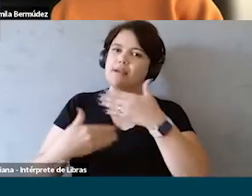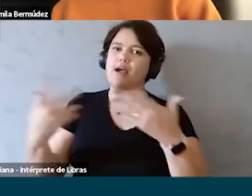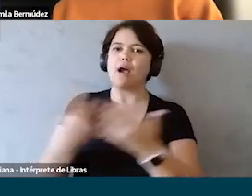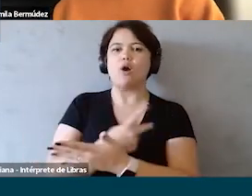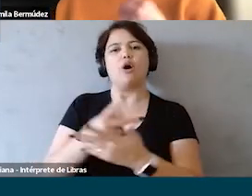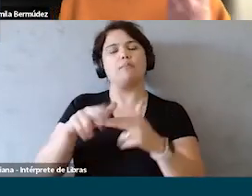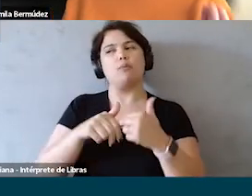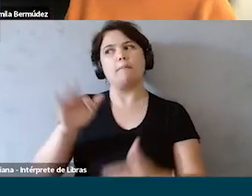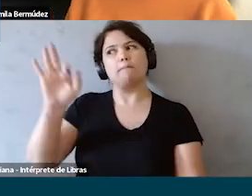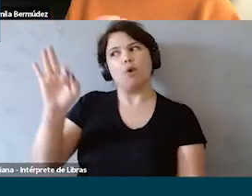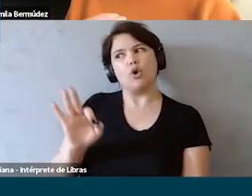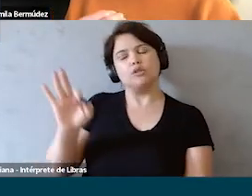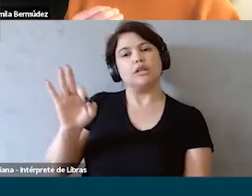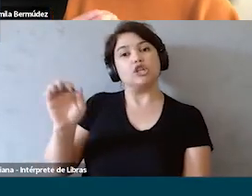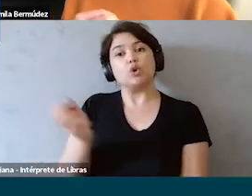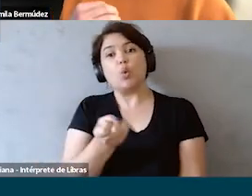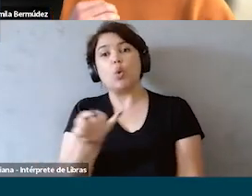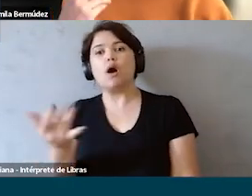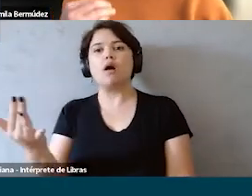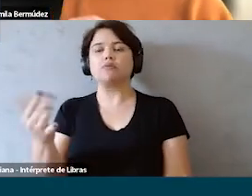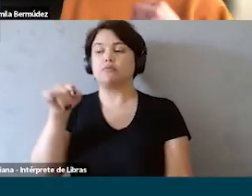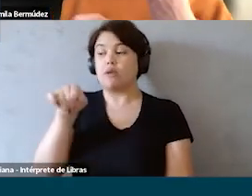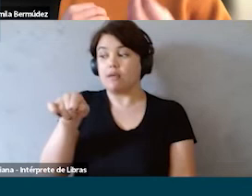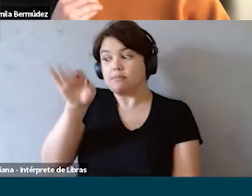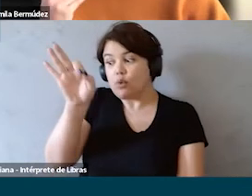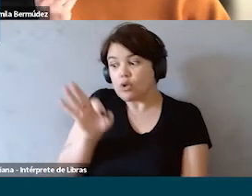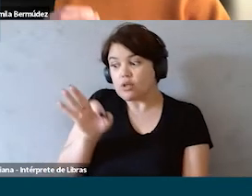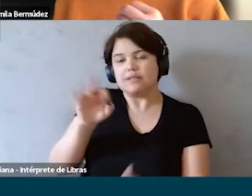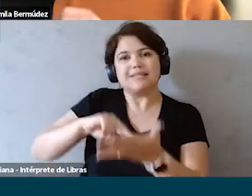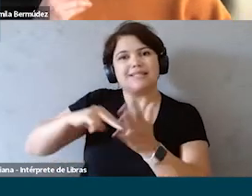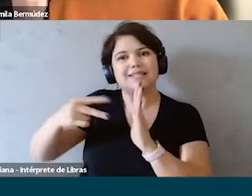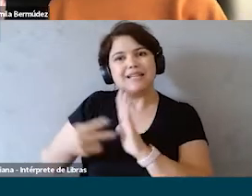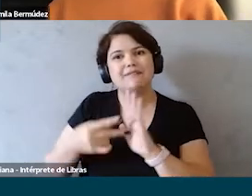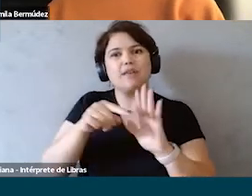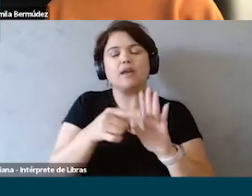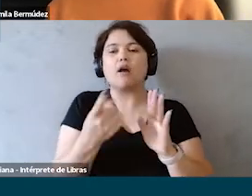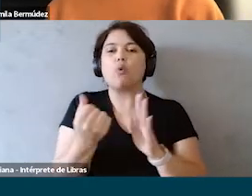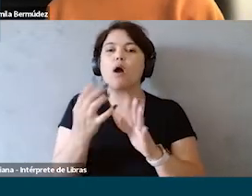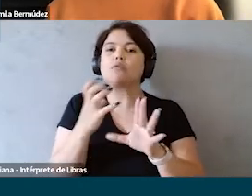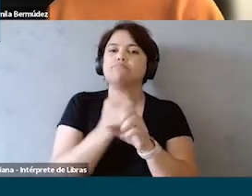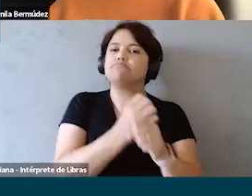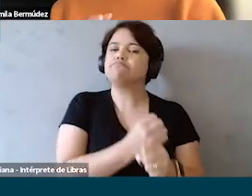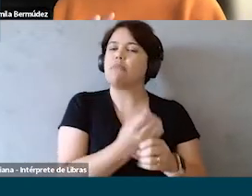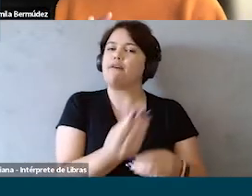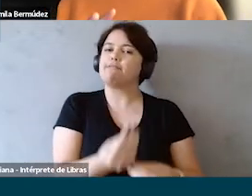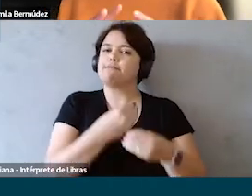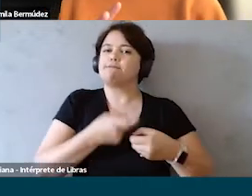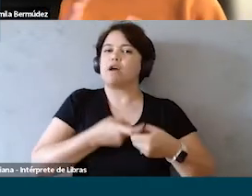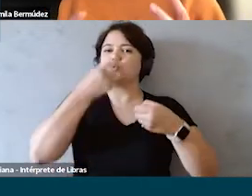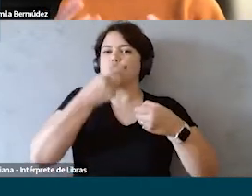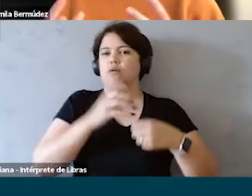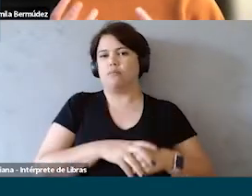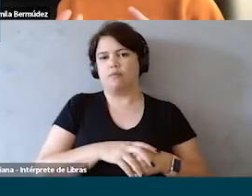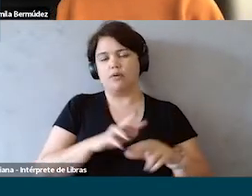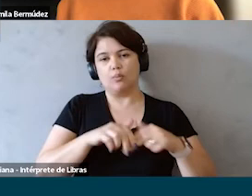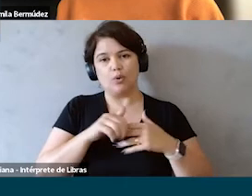fenômeno representa x% da base, e que esse x% da base representa x% de faturamento, ao